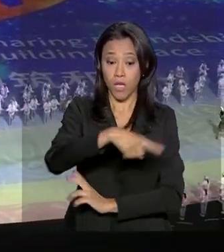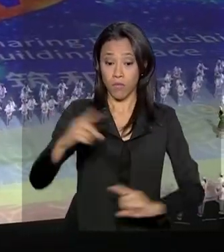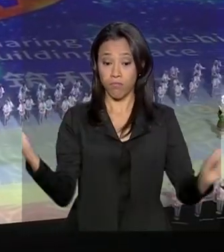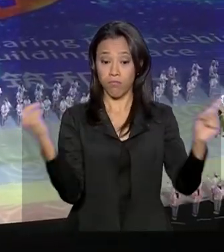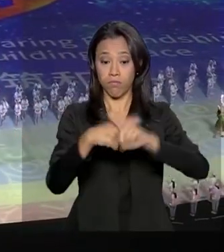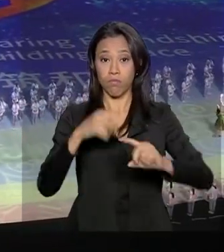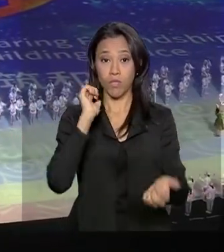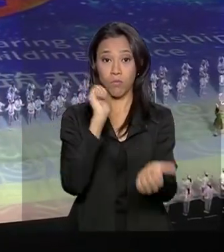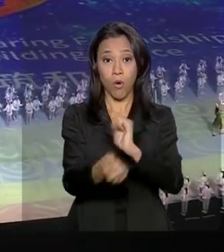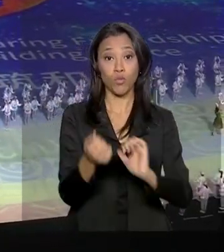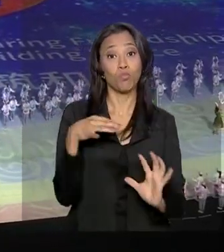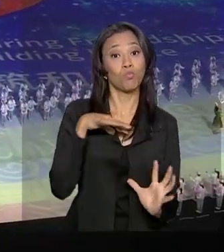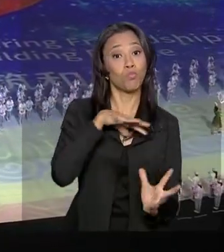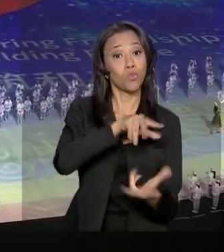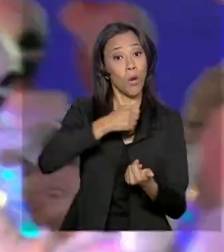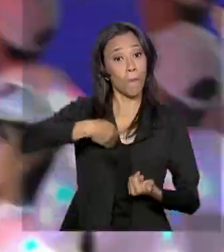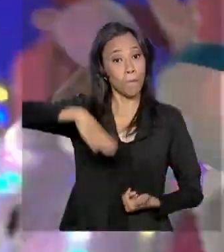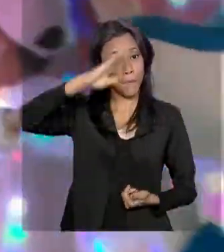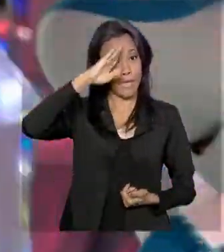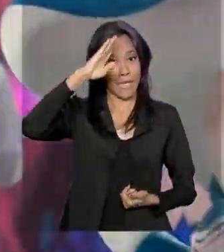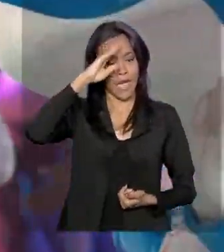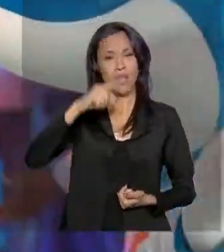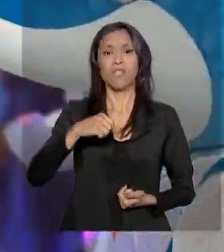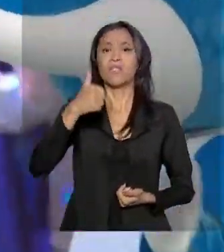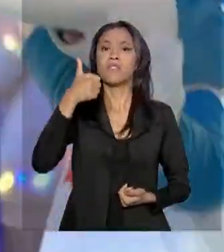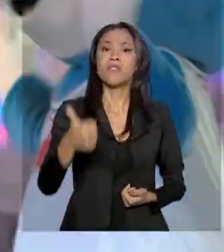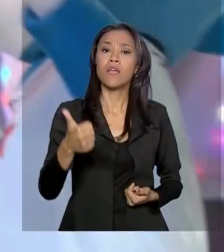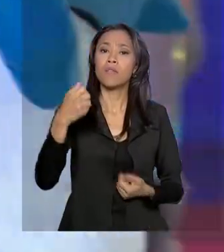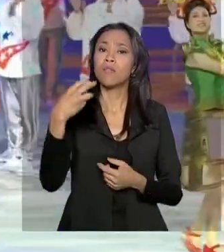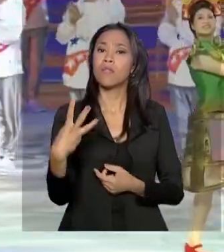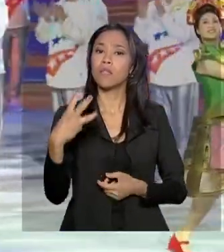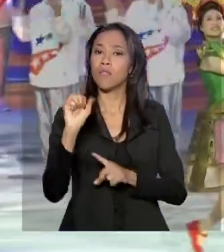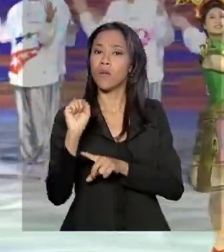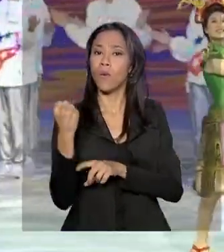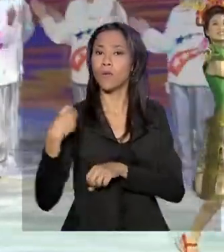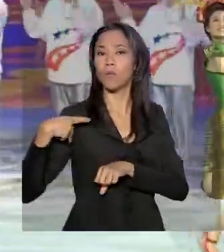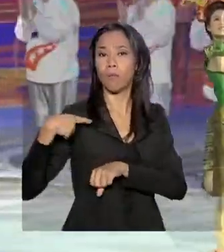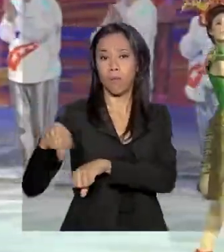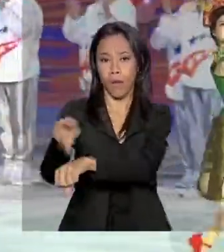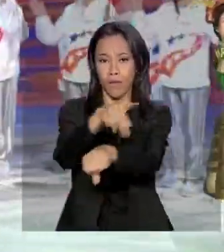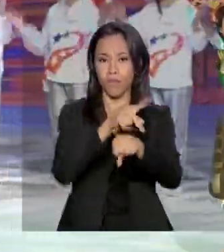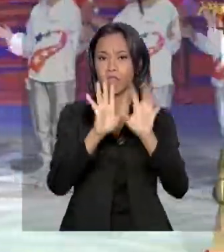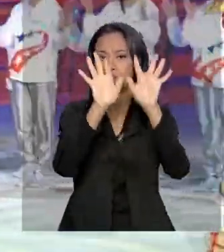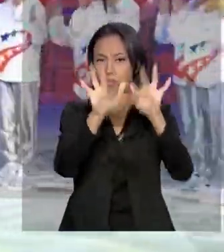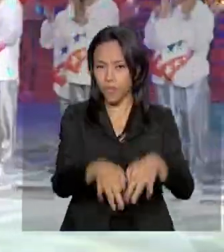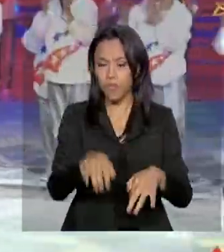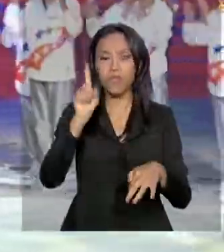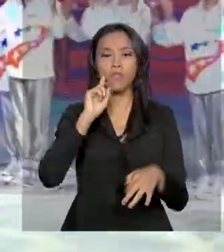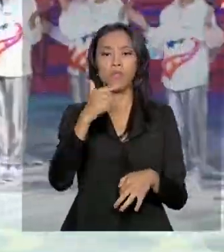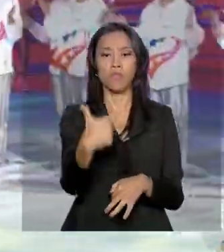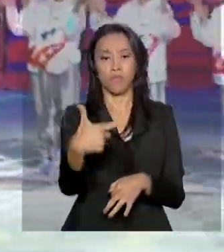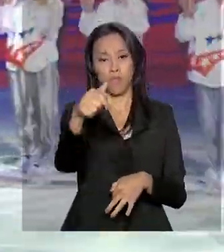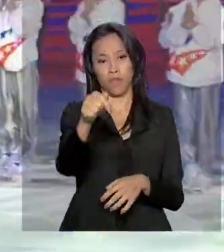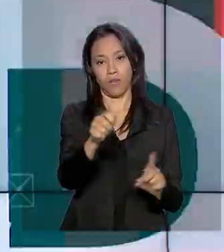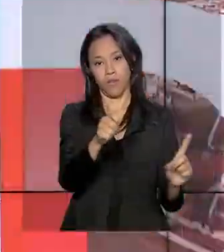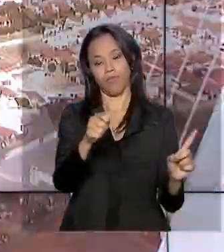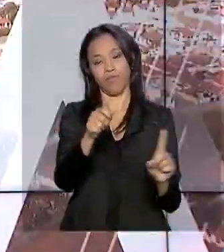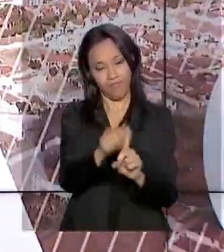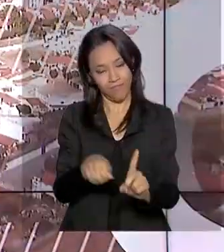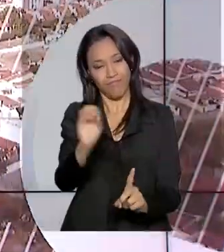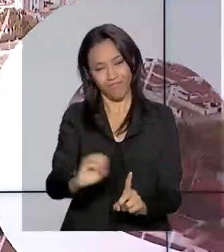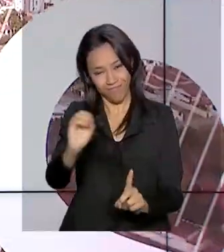Militares terão a participação de 138 países, e terminam no dia 27 de outubro.